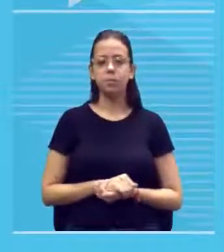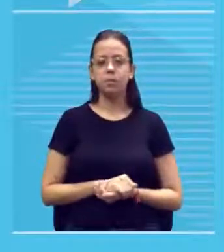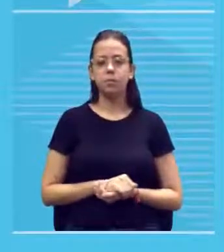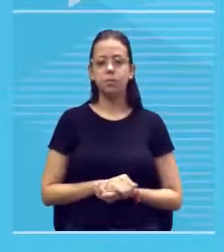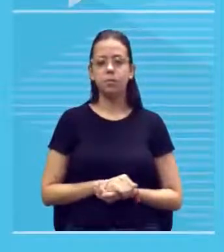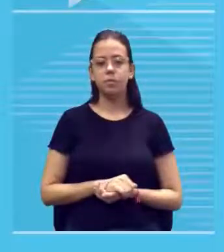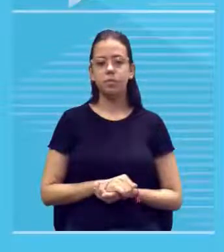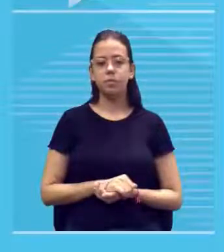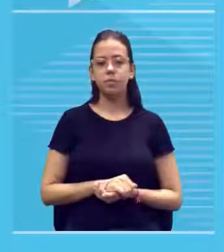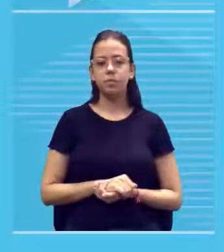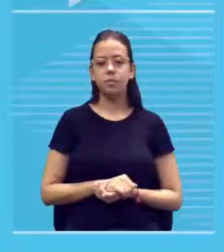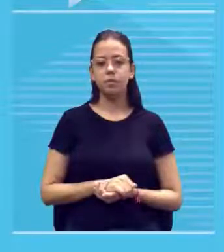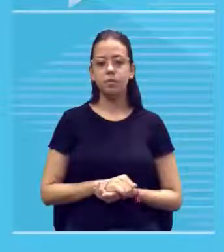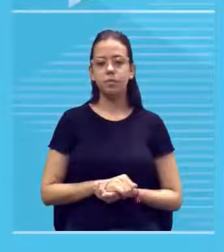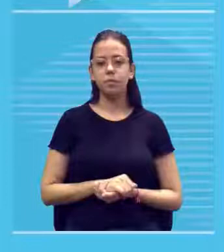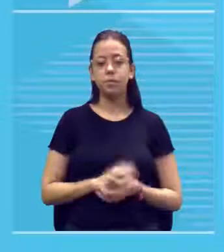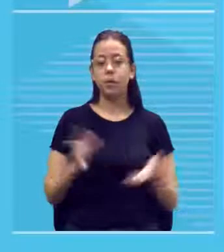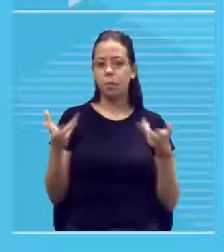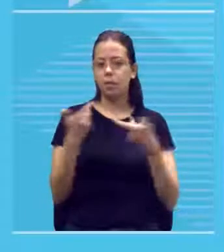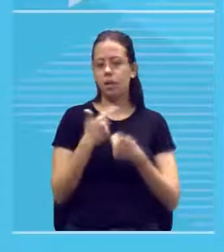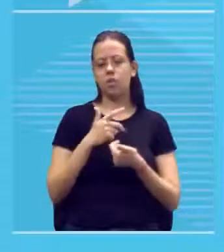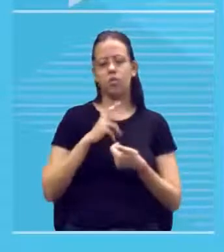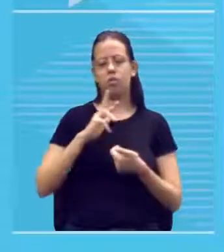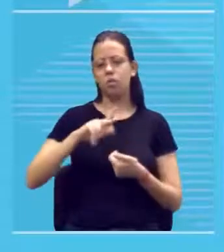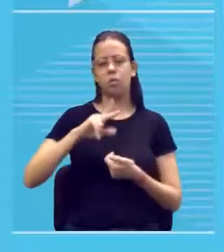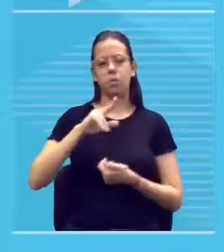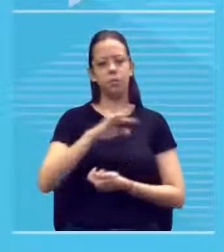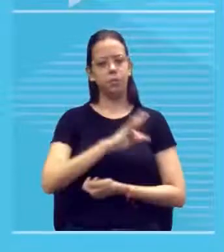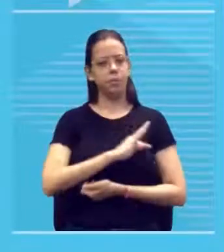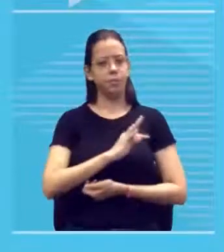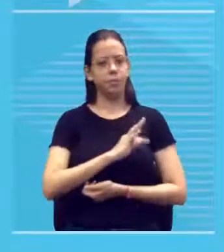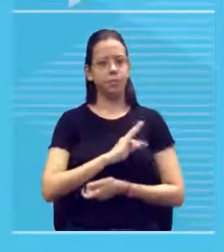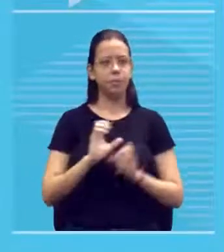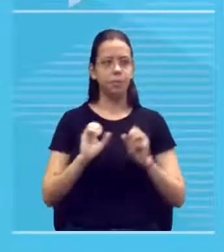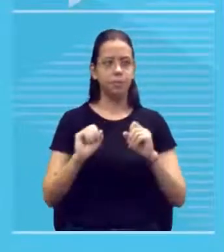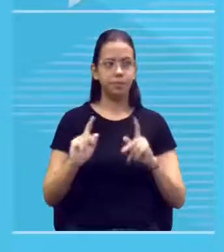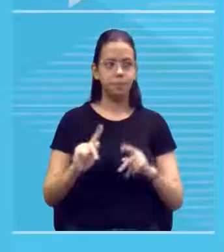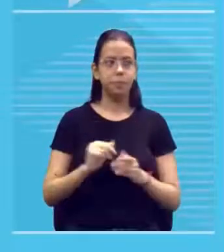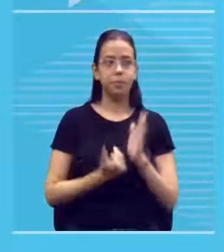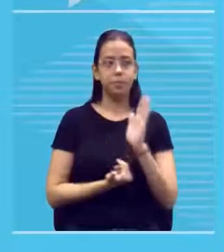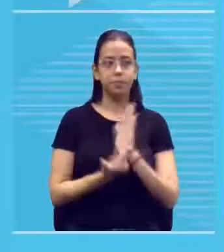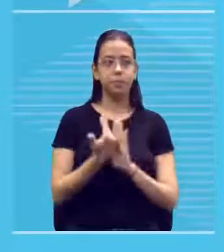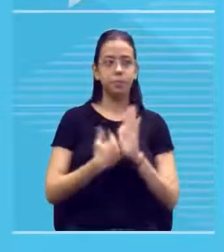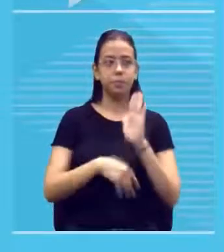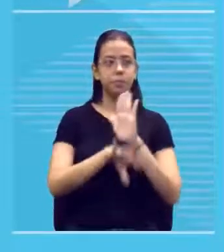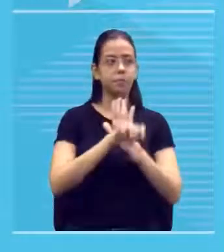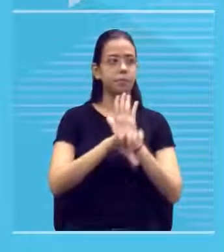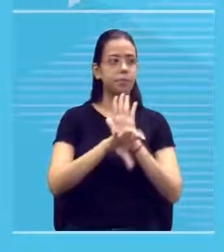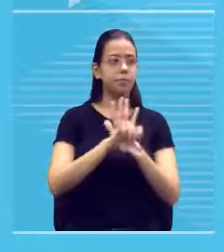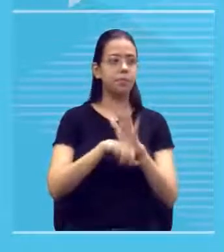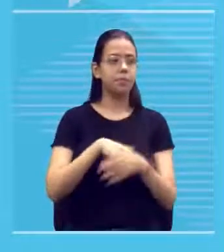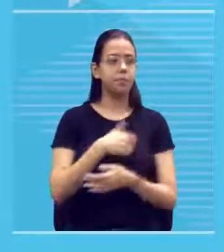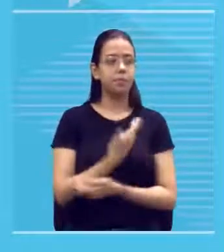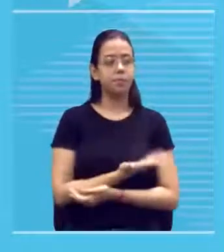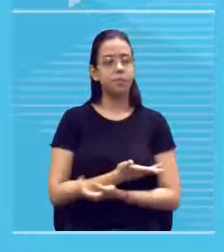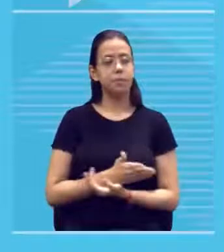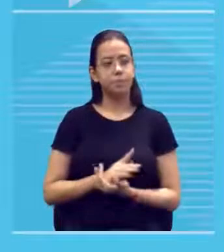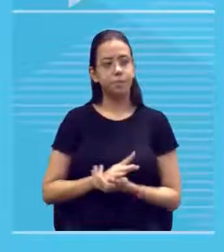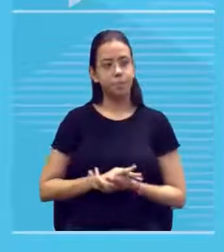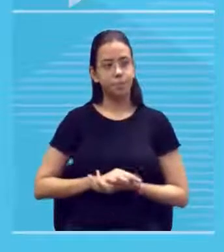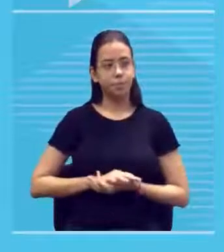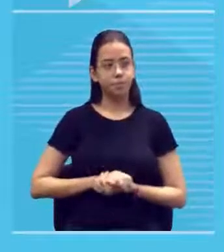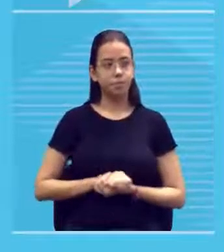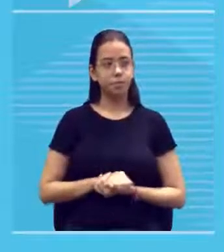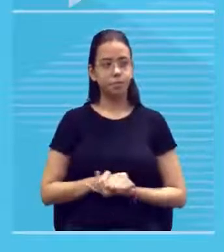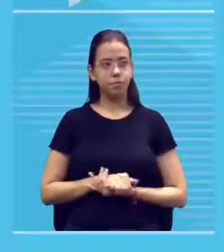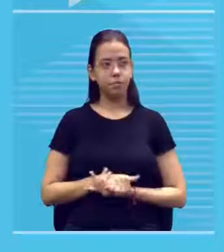não tem a ver com técnica pintura abstrata olha o exemplo aí já na pintura abstrata